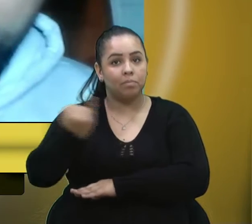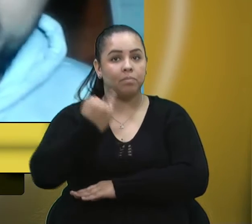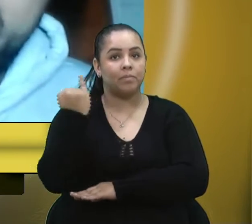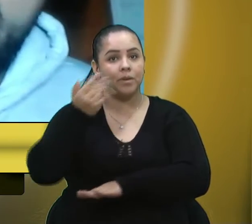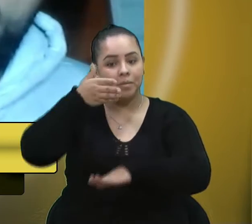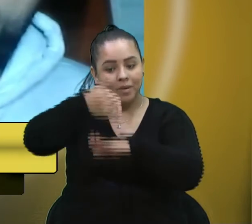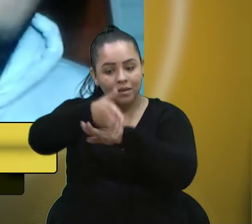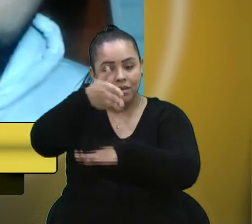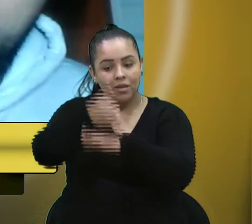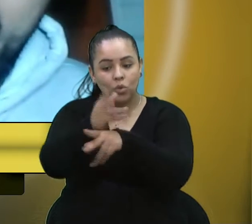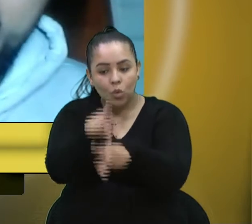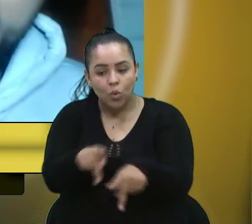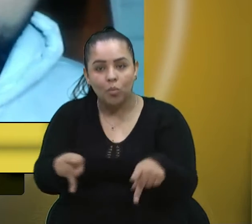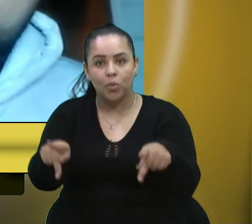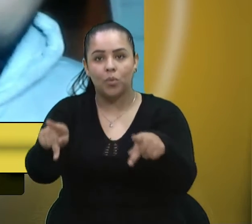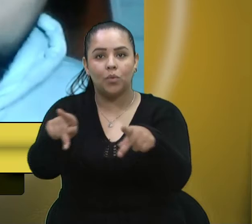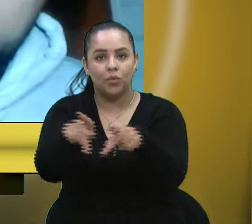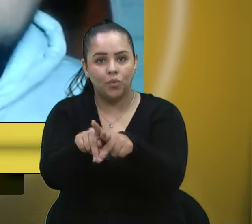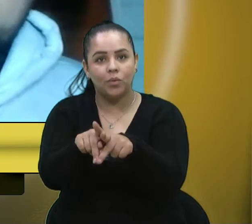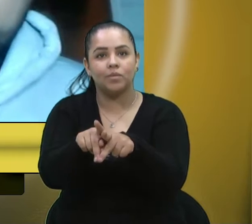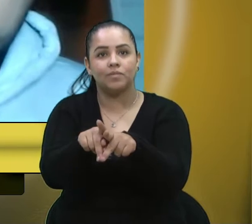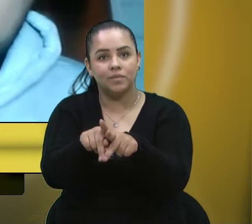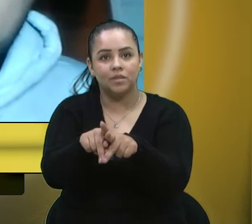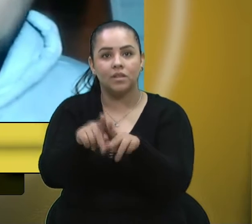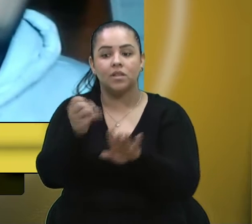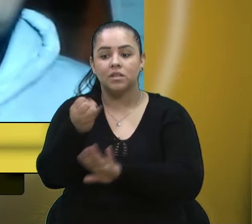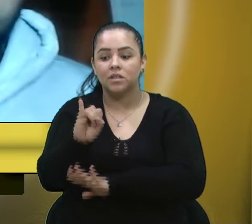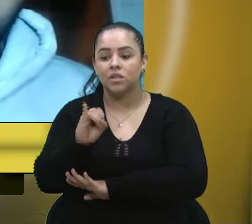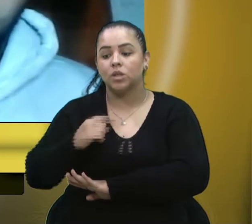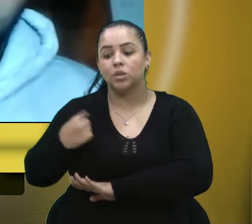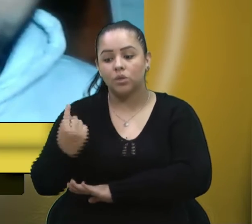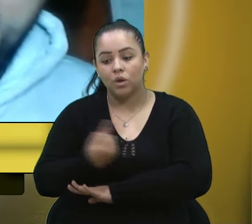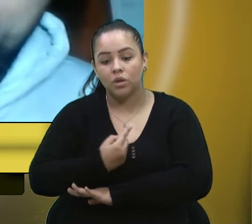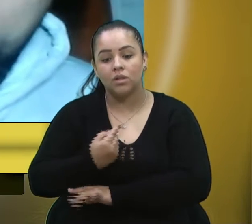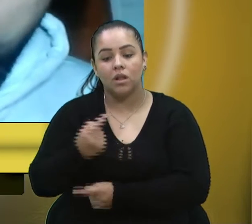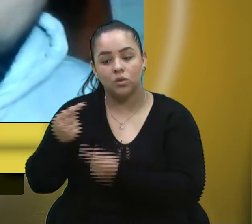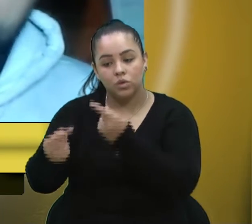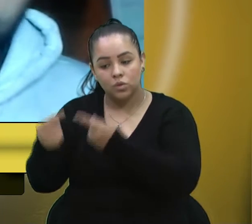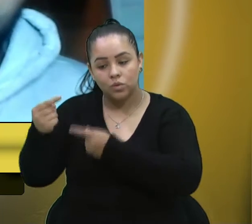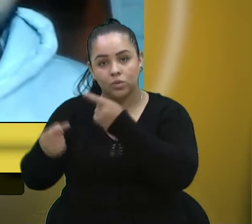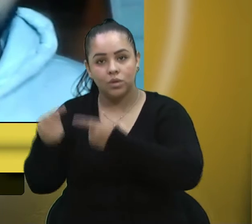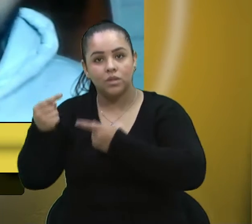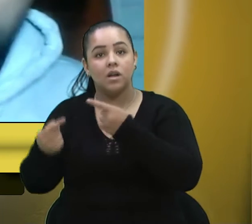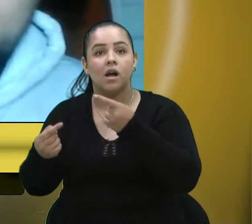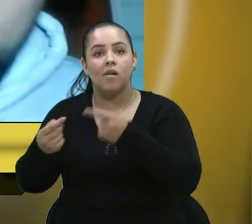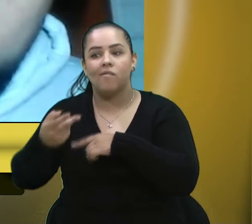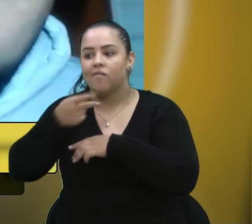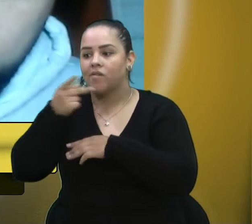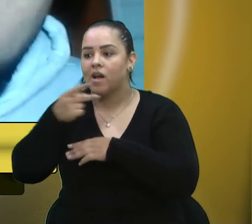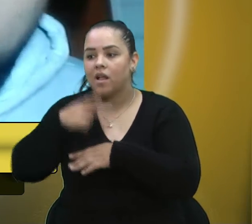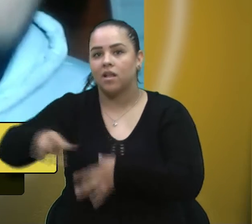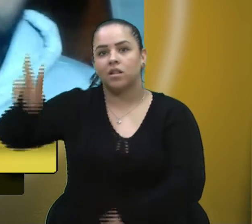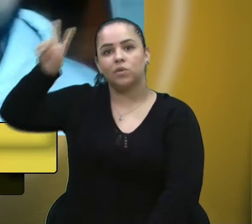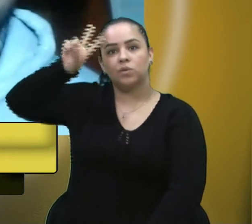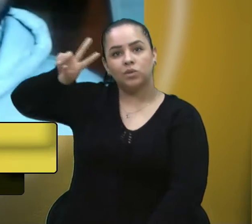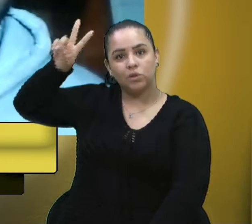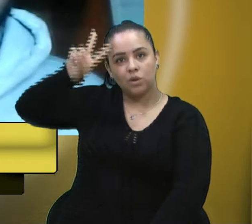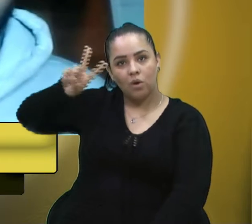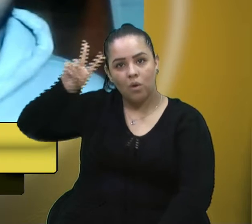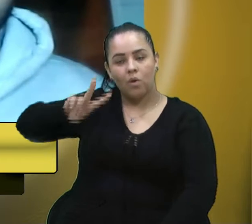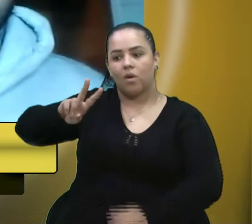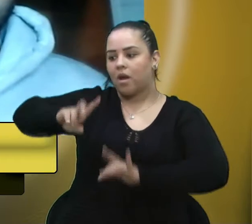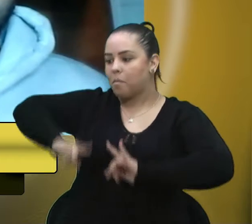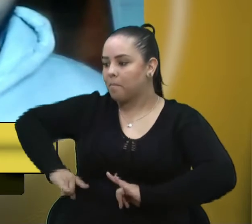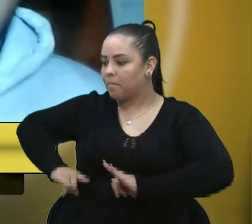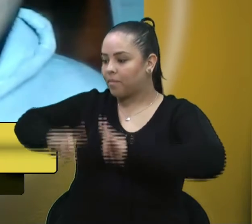participação popular quando a gente discute a memória, o patrimônio histórico e